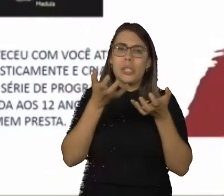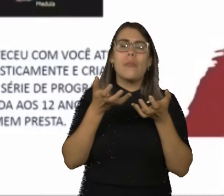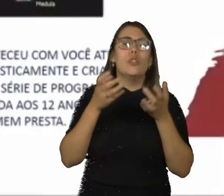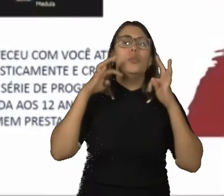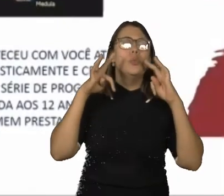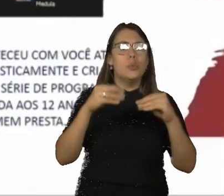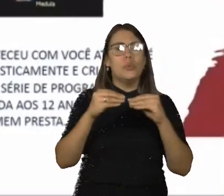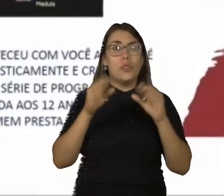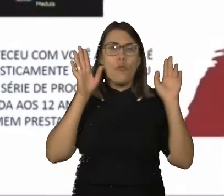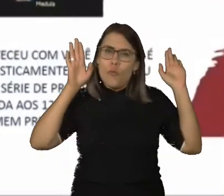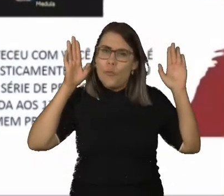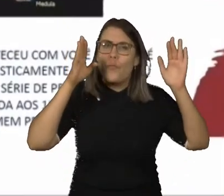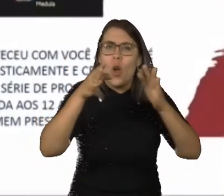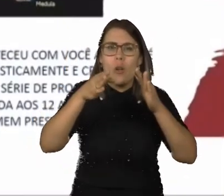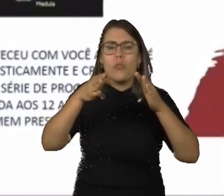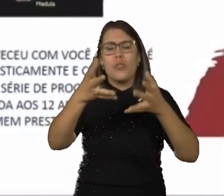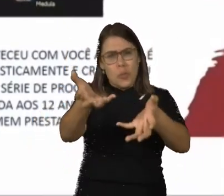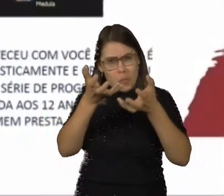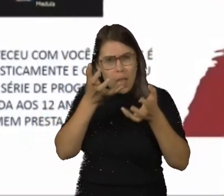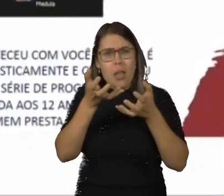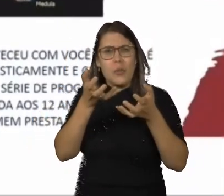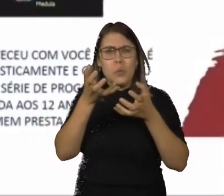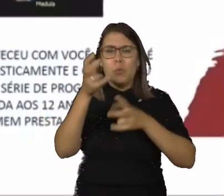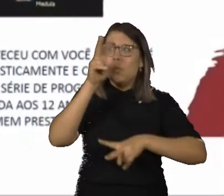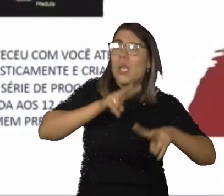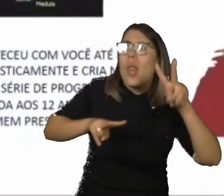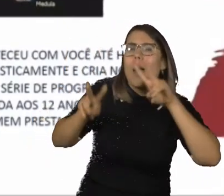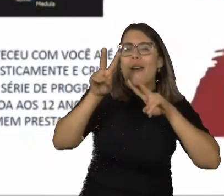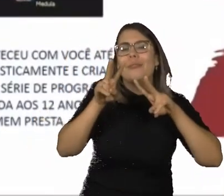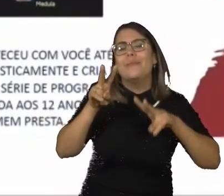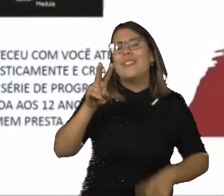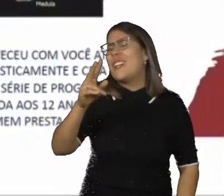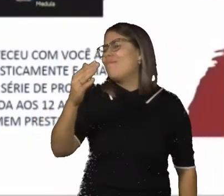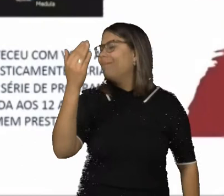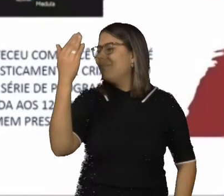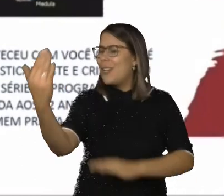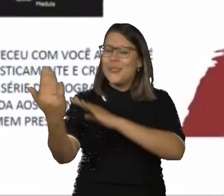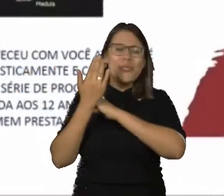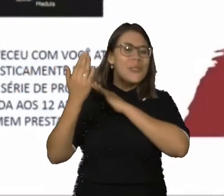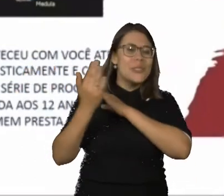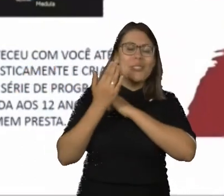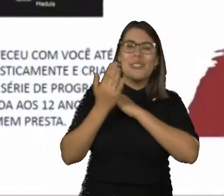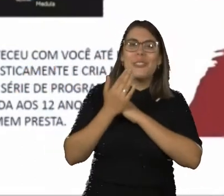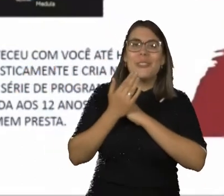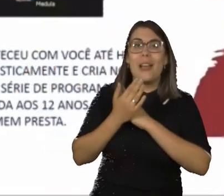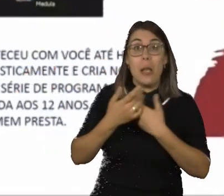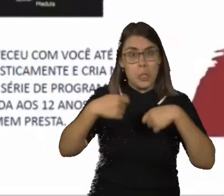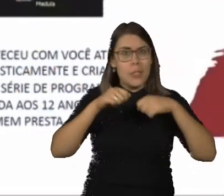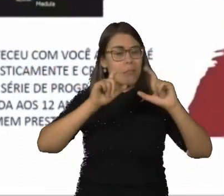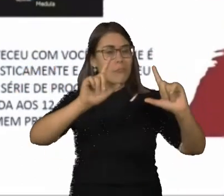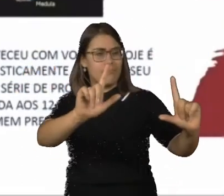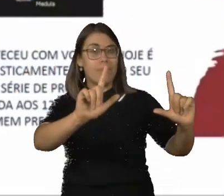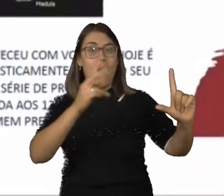quando eu tenho um foco, uma meta escrita, visível, isso favorece muito o teu cérebro. Nós vamos trabalhar com uma máquina que só reage.